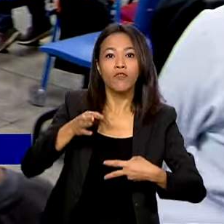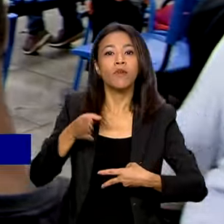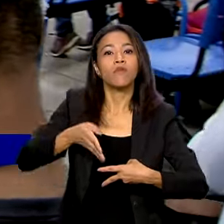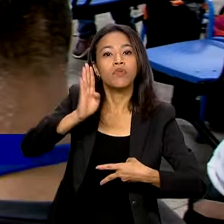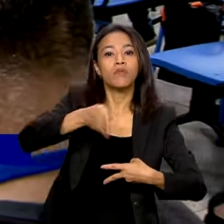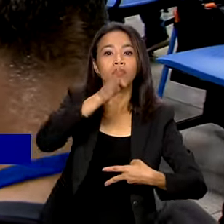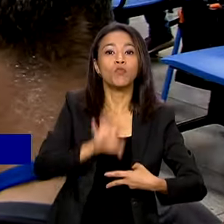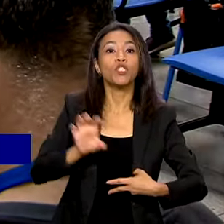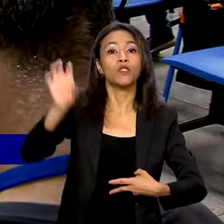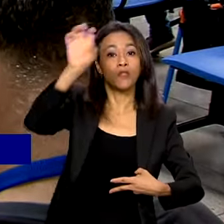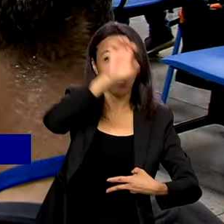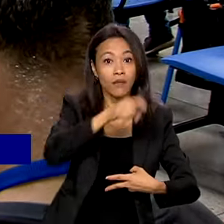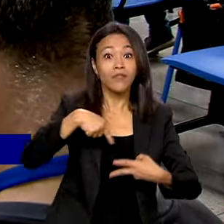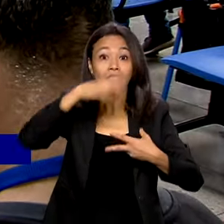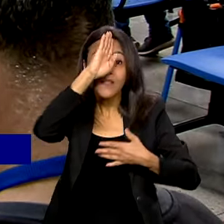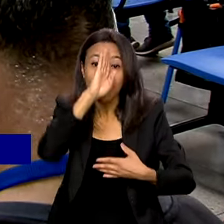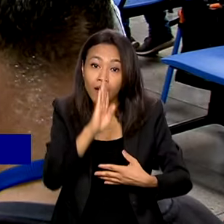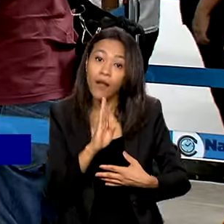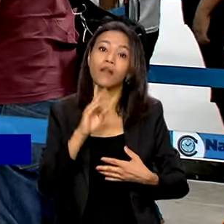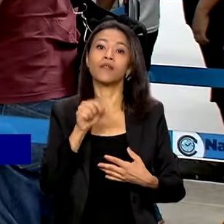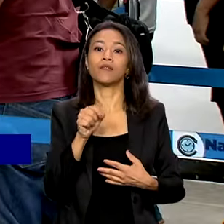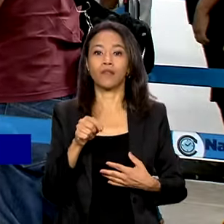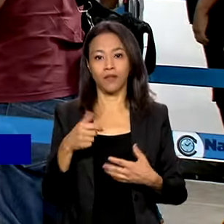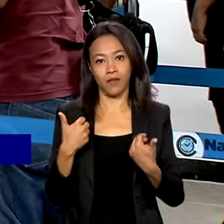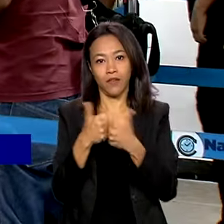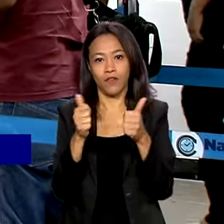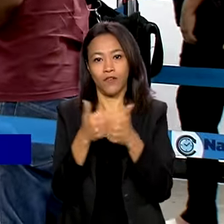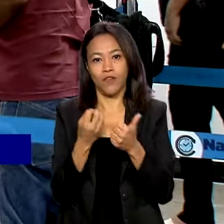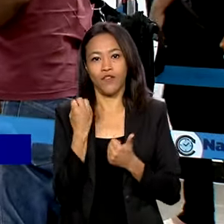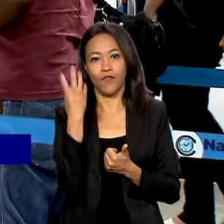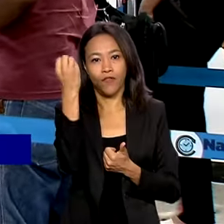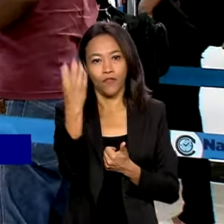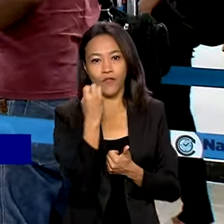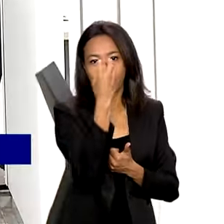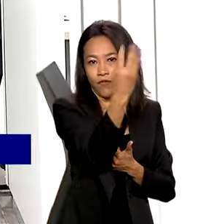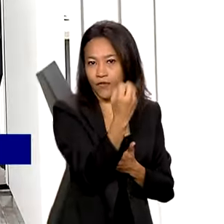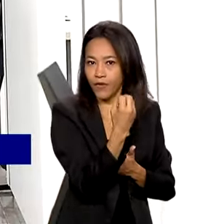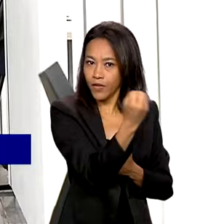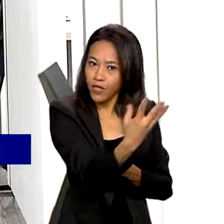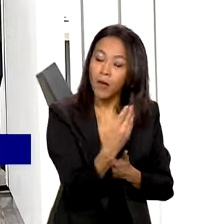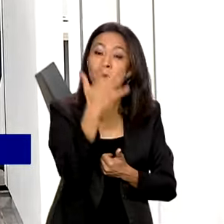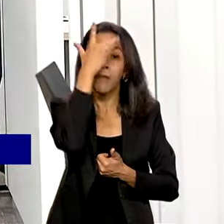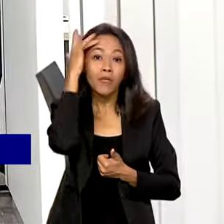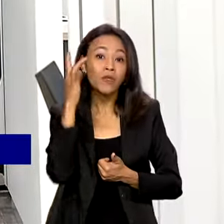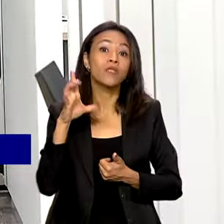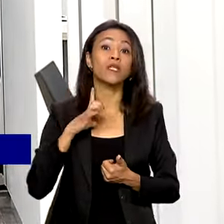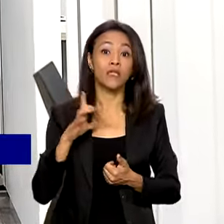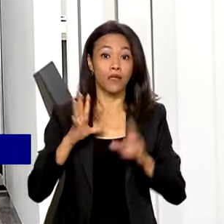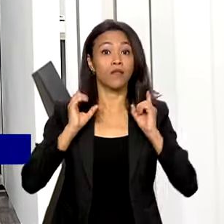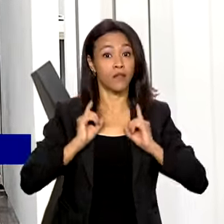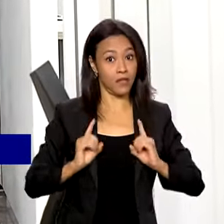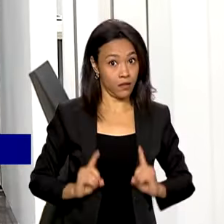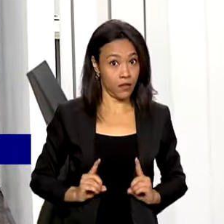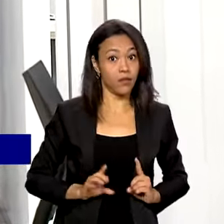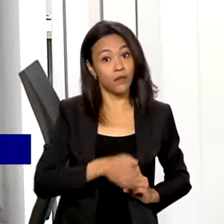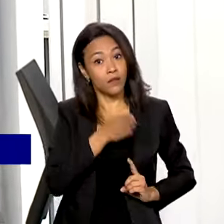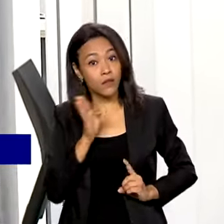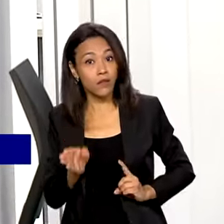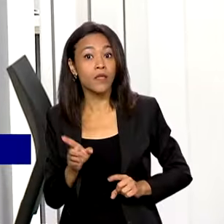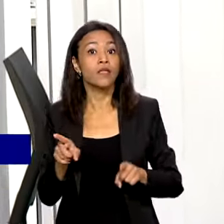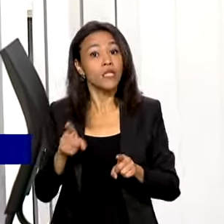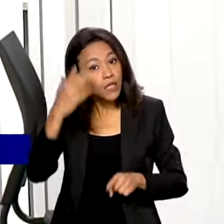que garante acesso de graça ao transporte coletivo entre estados para pessoas com deficiência e